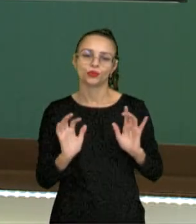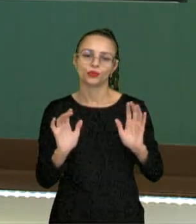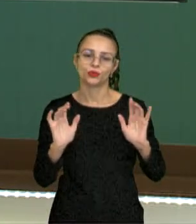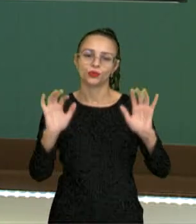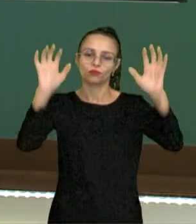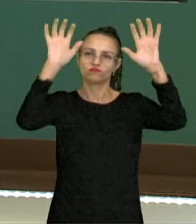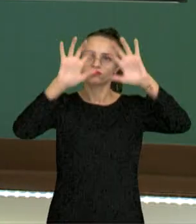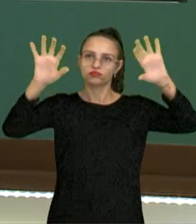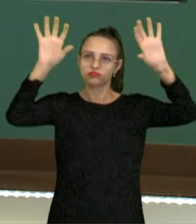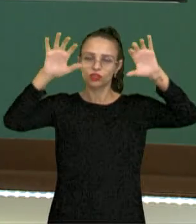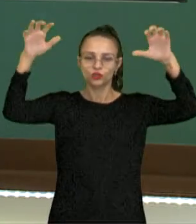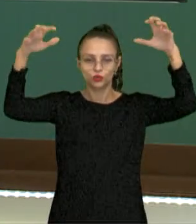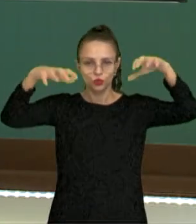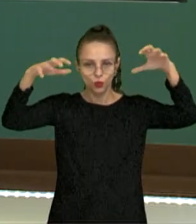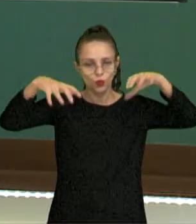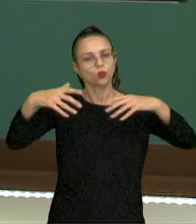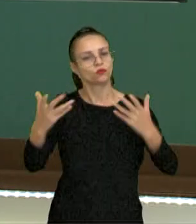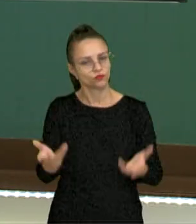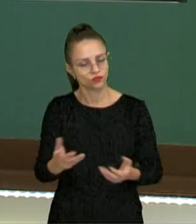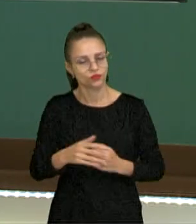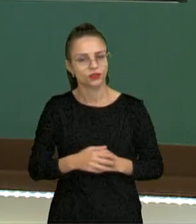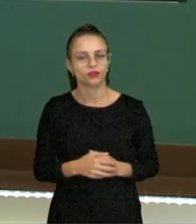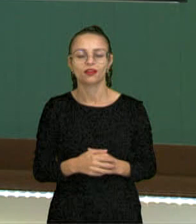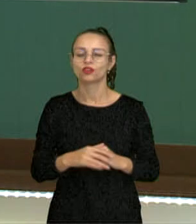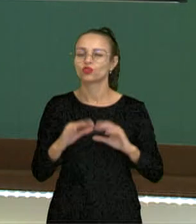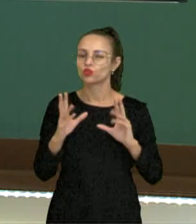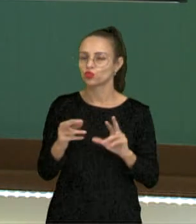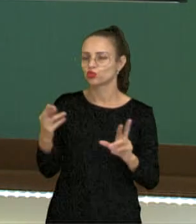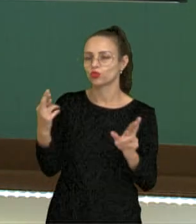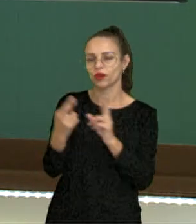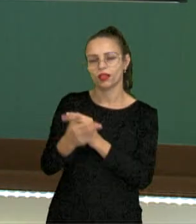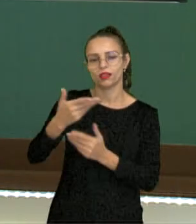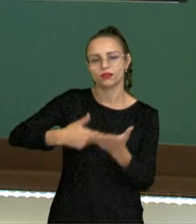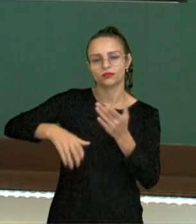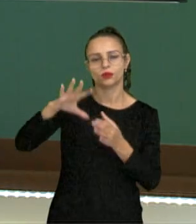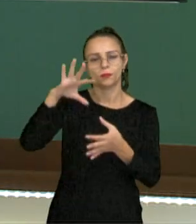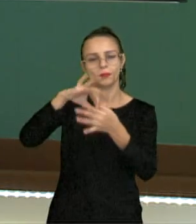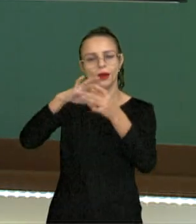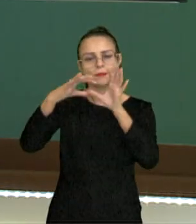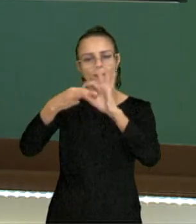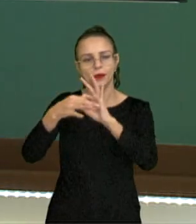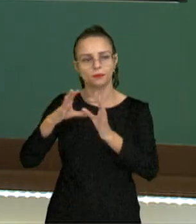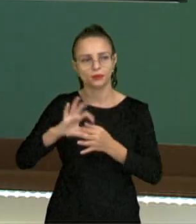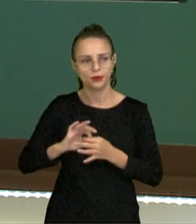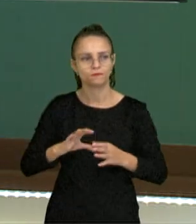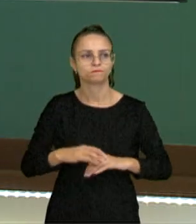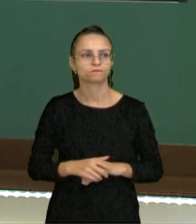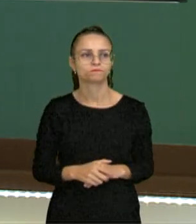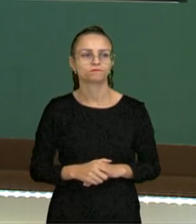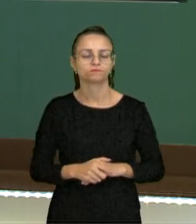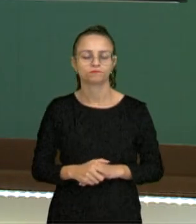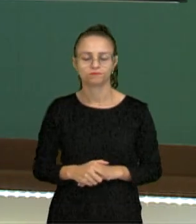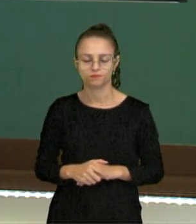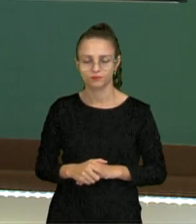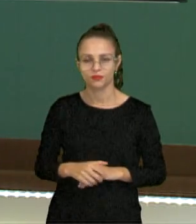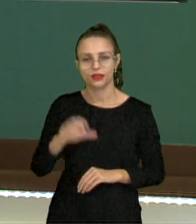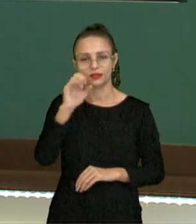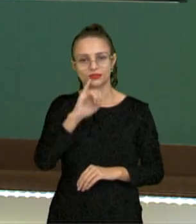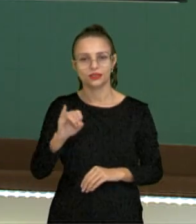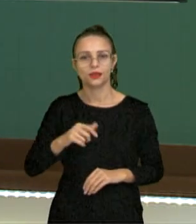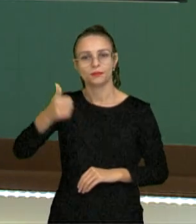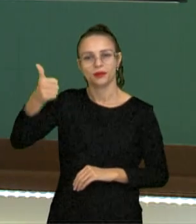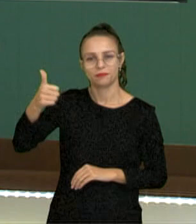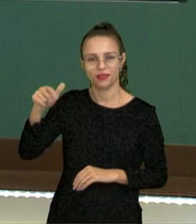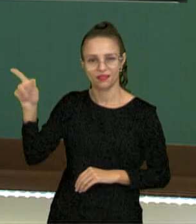nuvens e chova. Então essa inter-relação que existe, né? E aí eu pensando que se eu tenho a